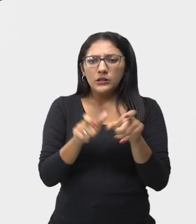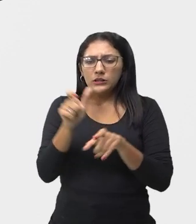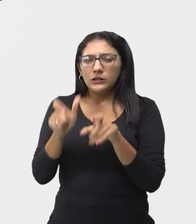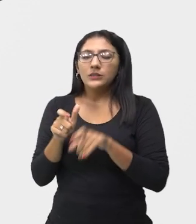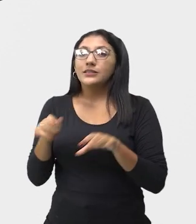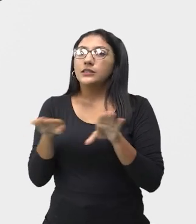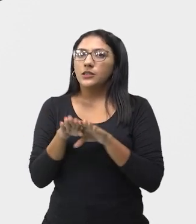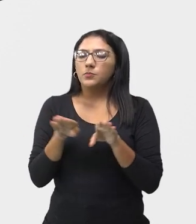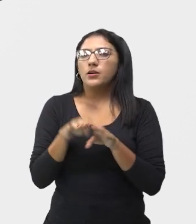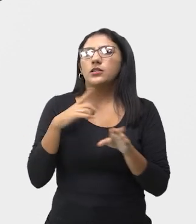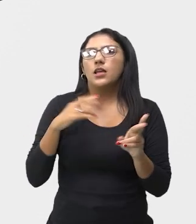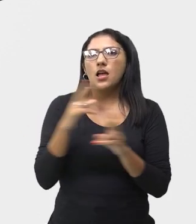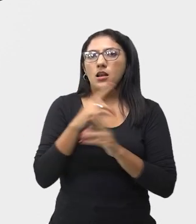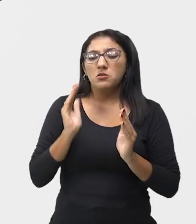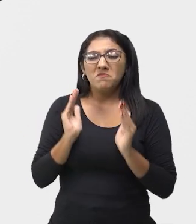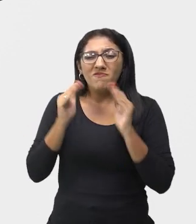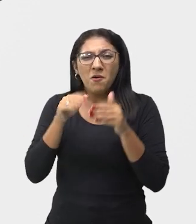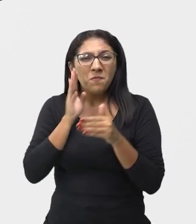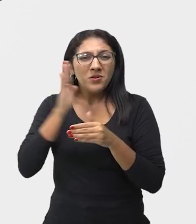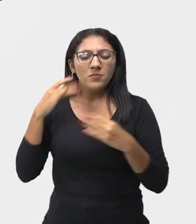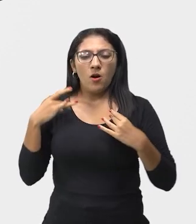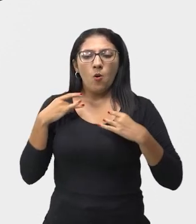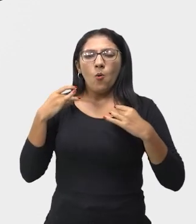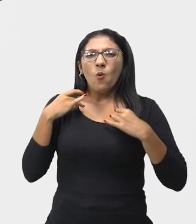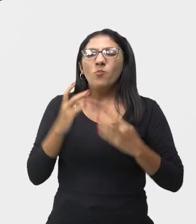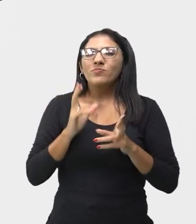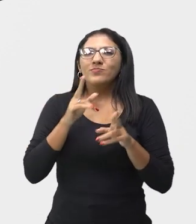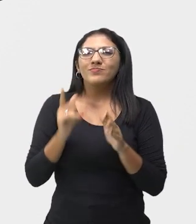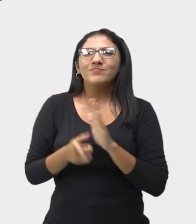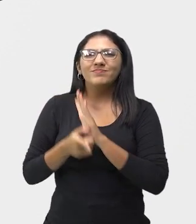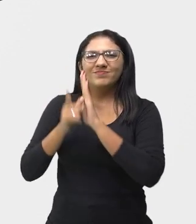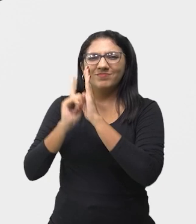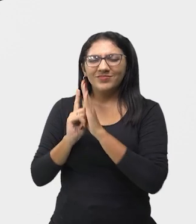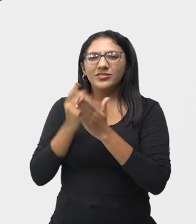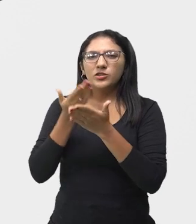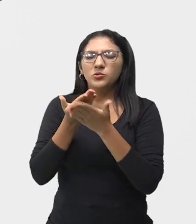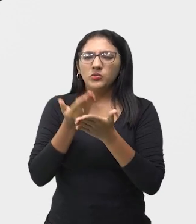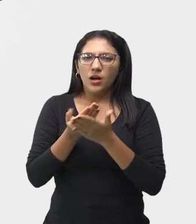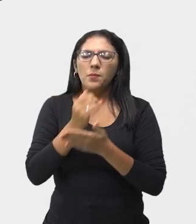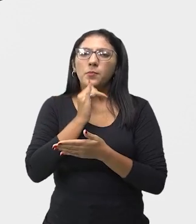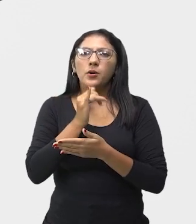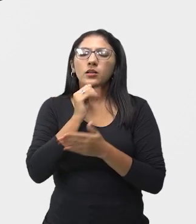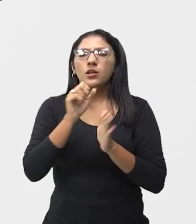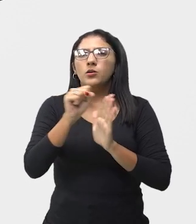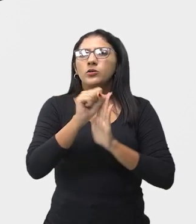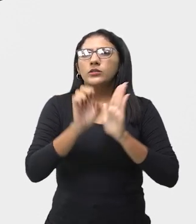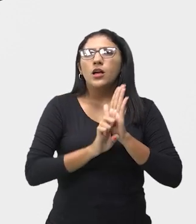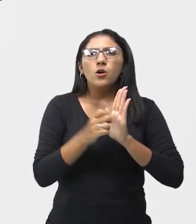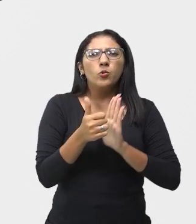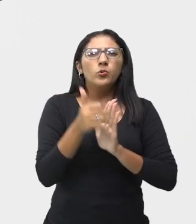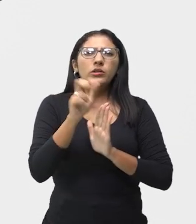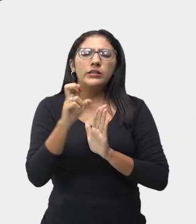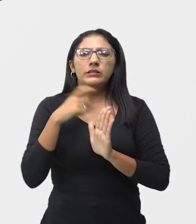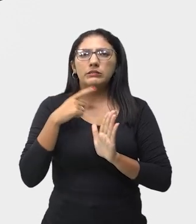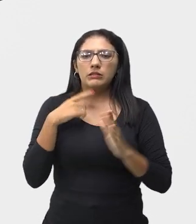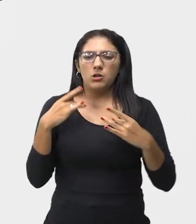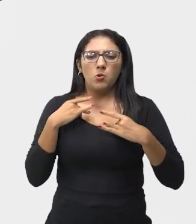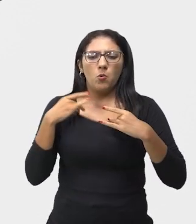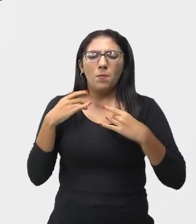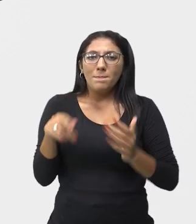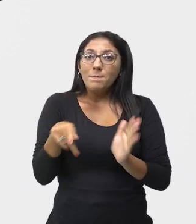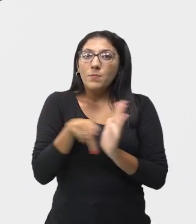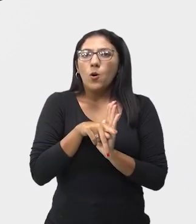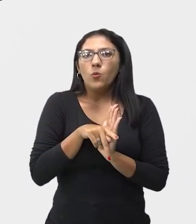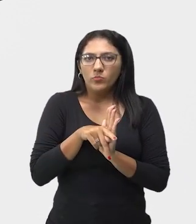tem uma pesquisa em cima das roupas, como a gente mostrou na aula passada. Por exemplo, lá no século XV, tem uma vestimenta